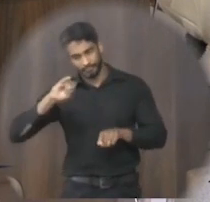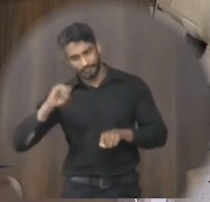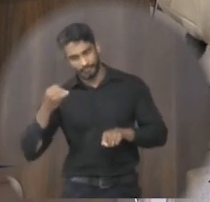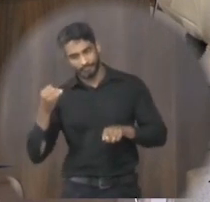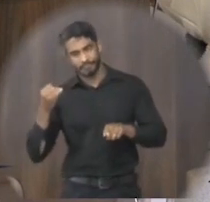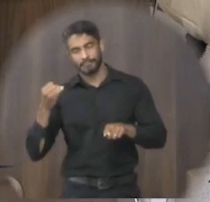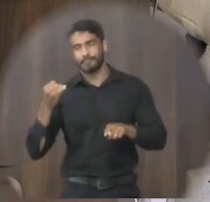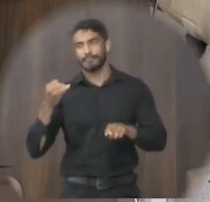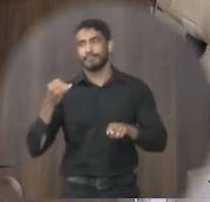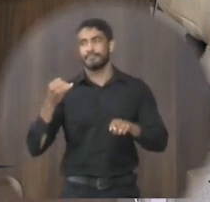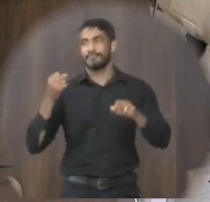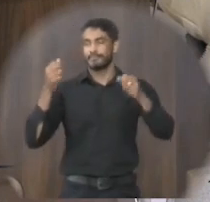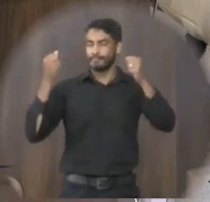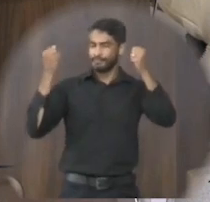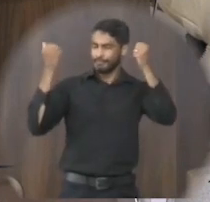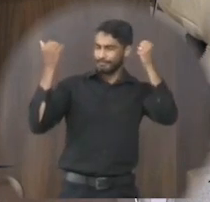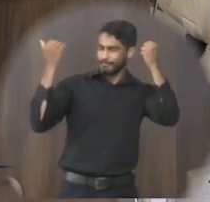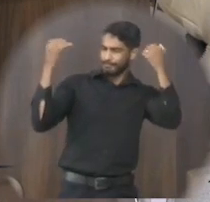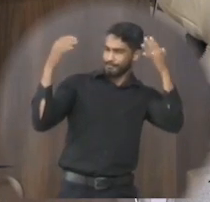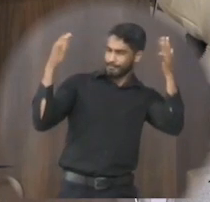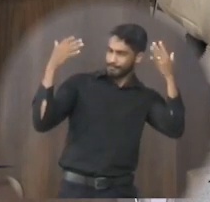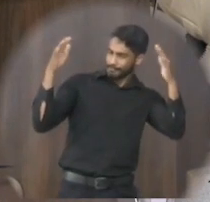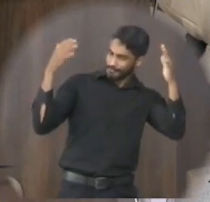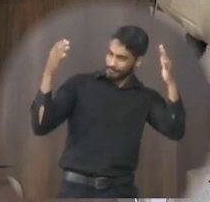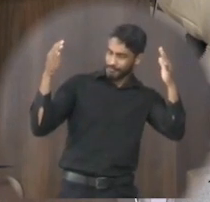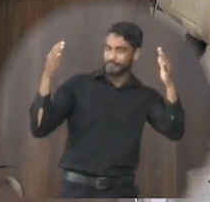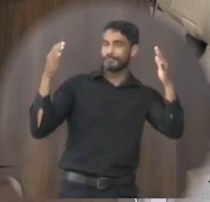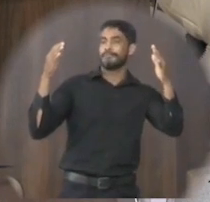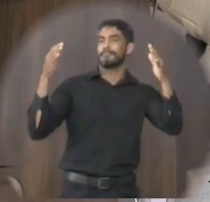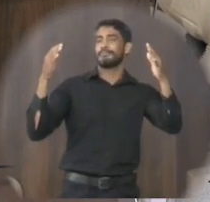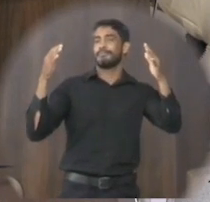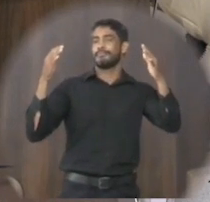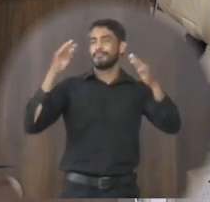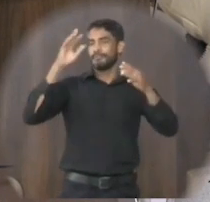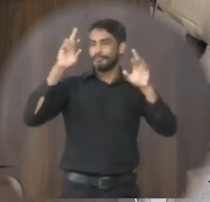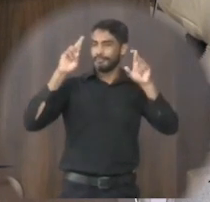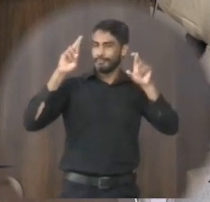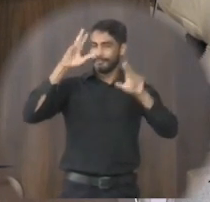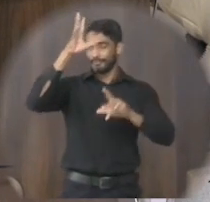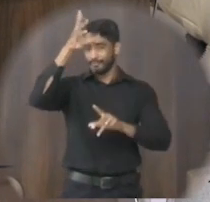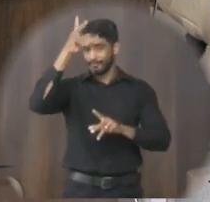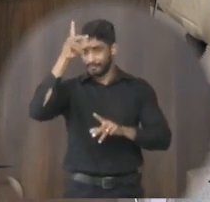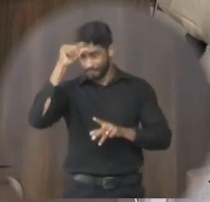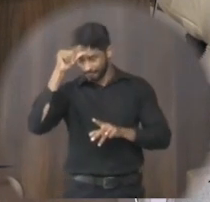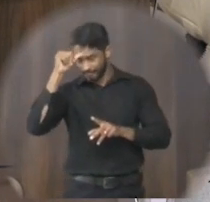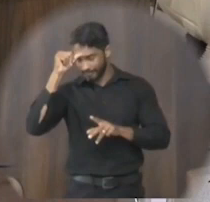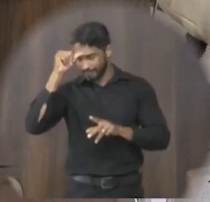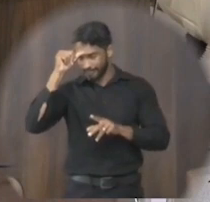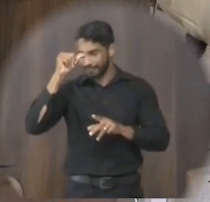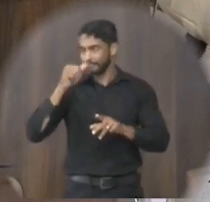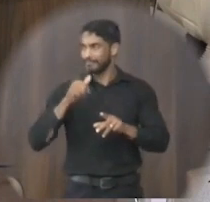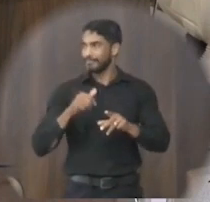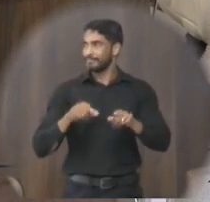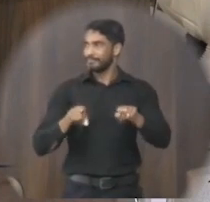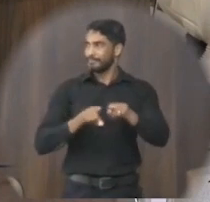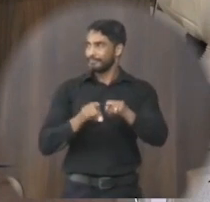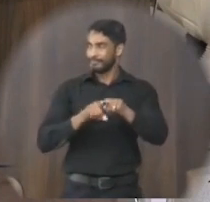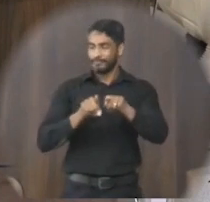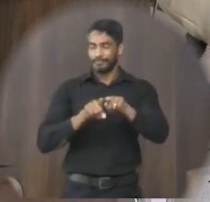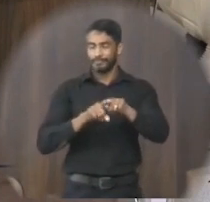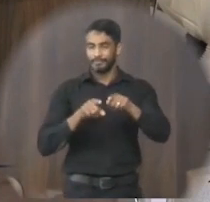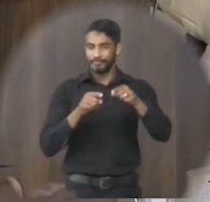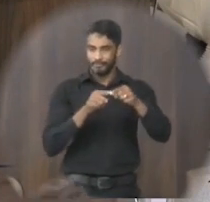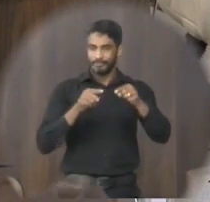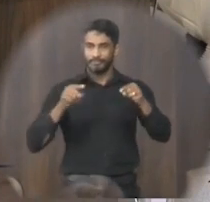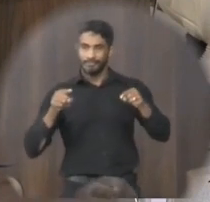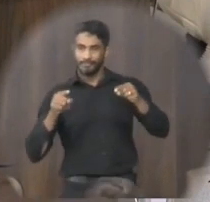uma saudação para para toda a torcida atlasticana que está em momento de festa e parabenizar aí a Flávia pela conduta que ela tem diante da